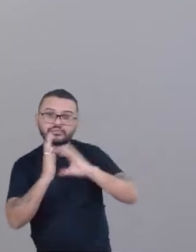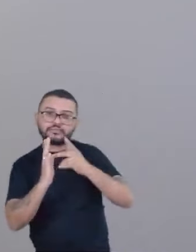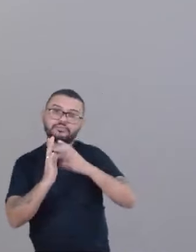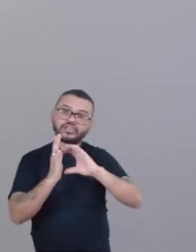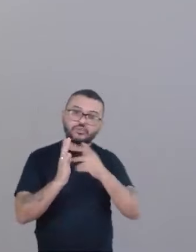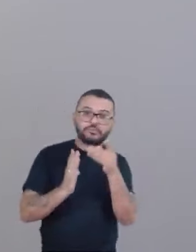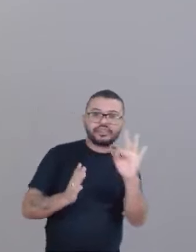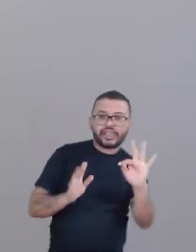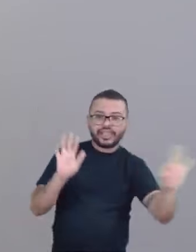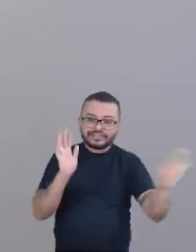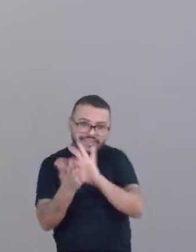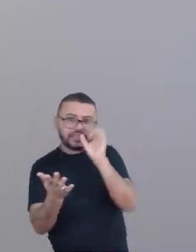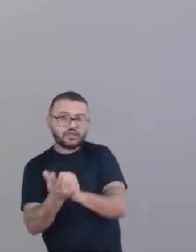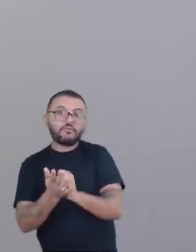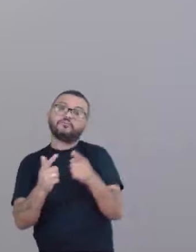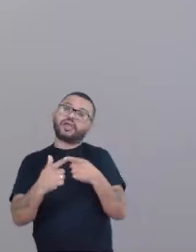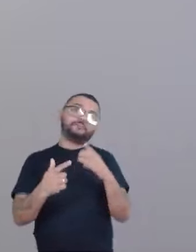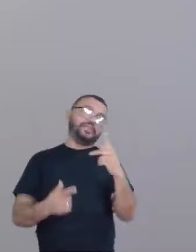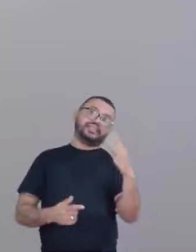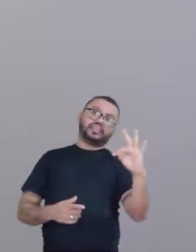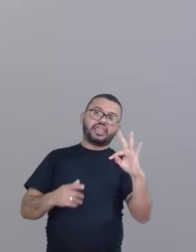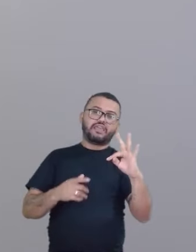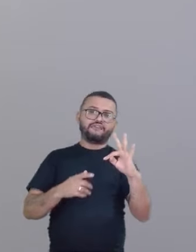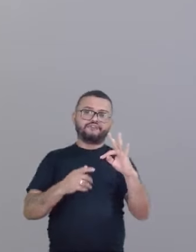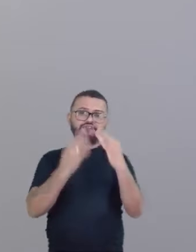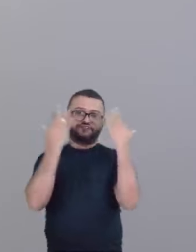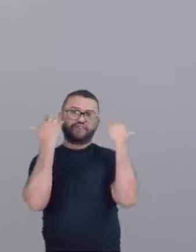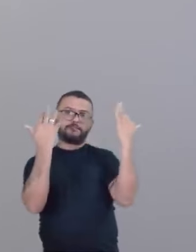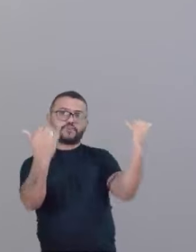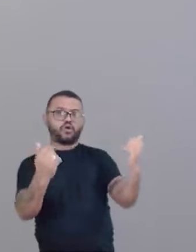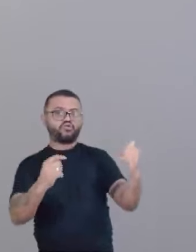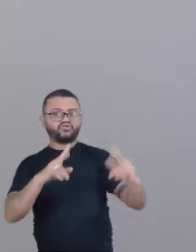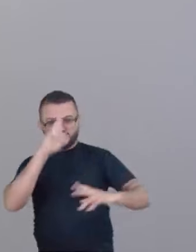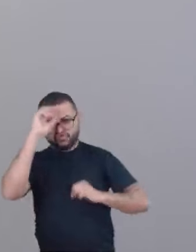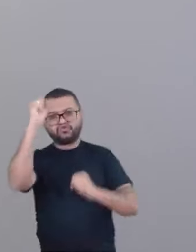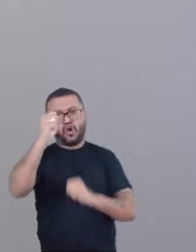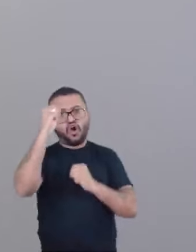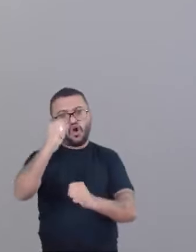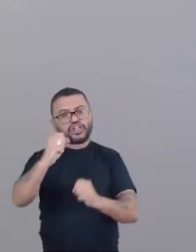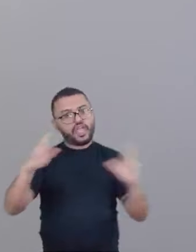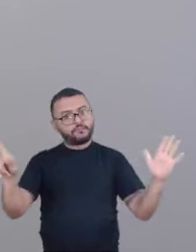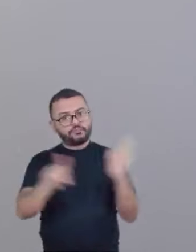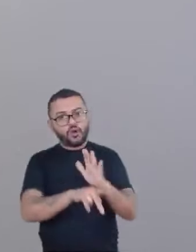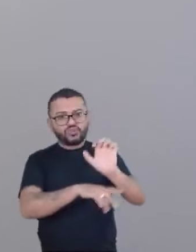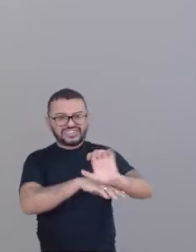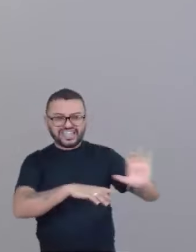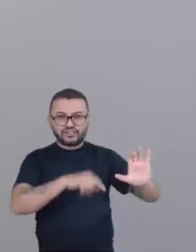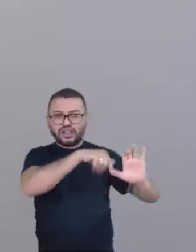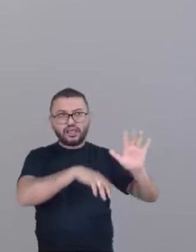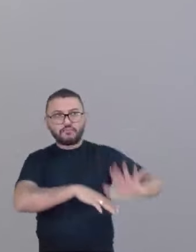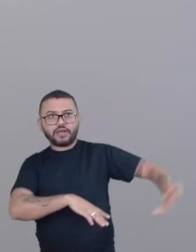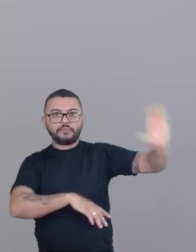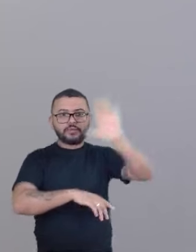Vamos ser o maior partido desse país. Já somos um partido grande, forte, com certeza o maior partido de esquerda da América Latina, mas